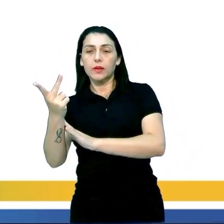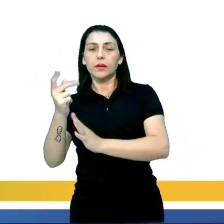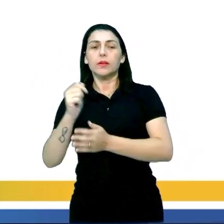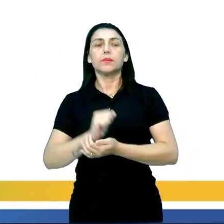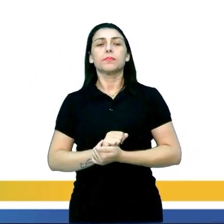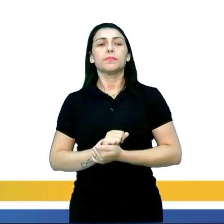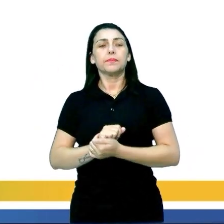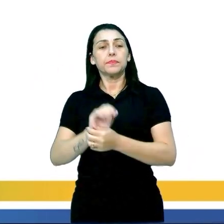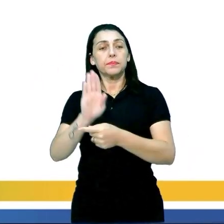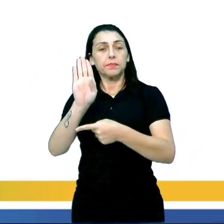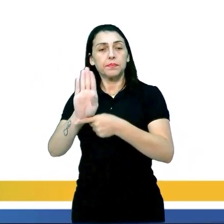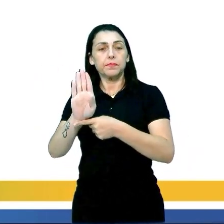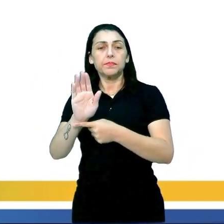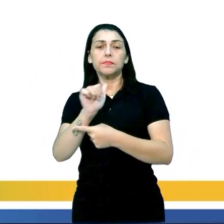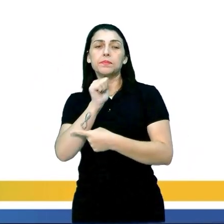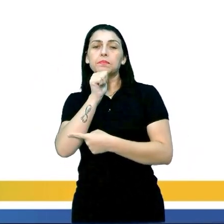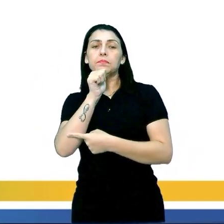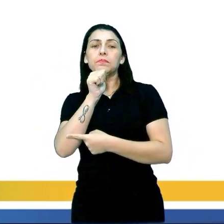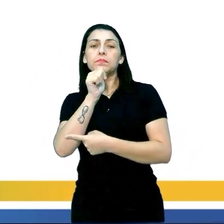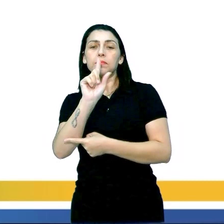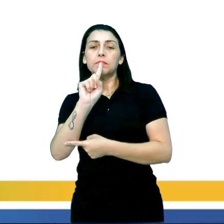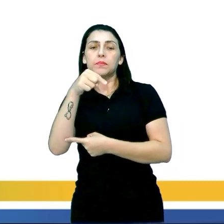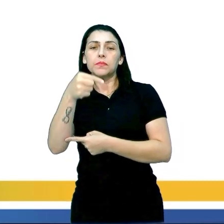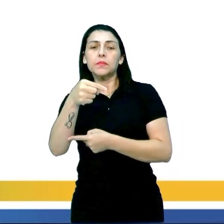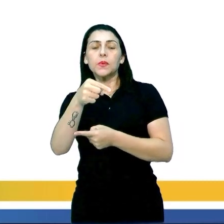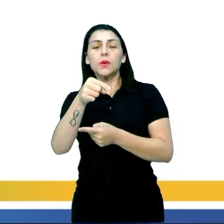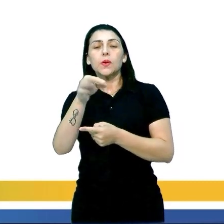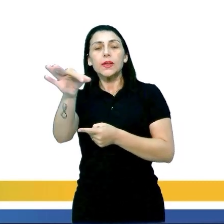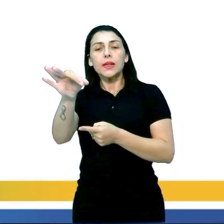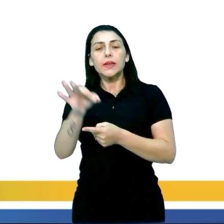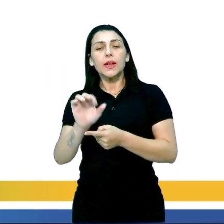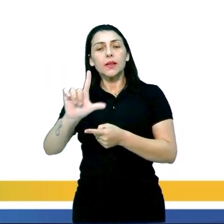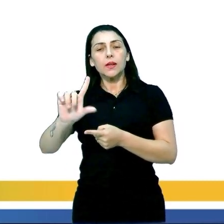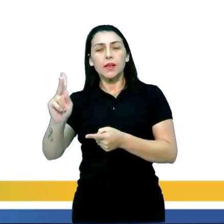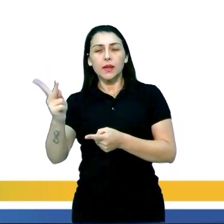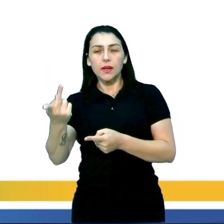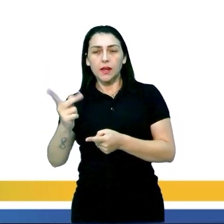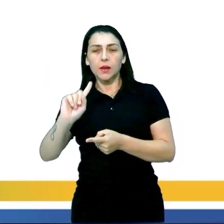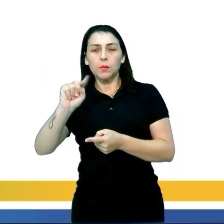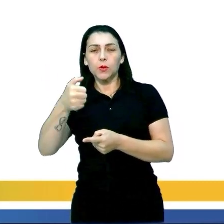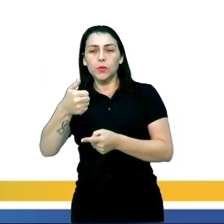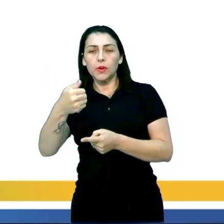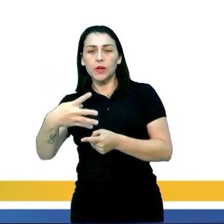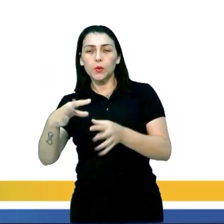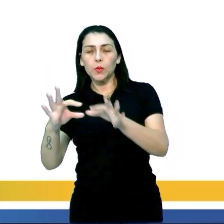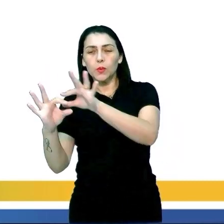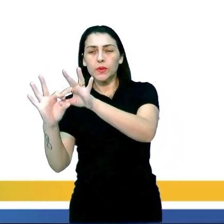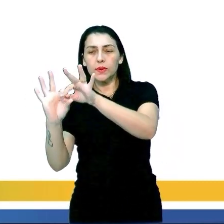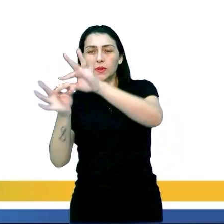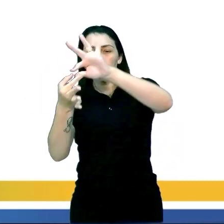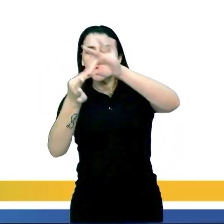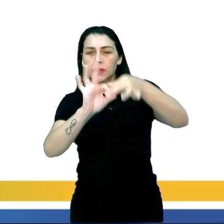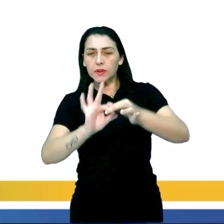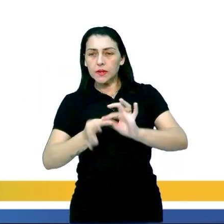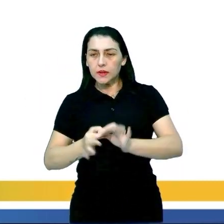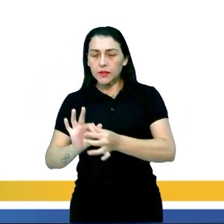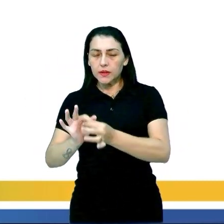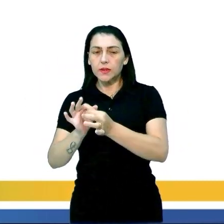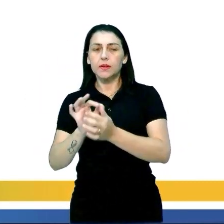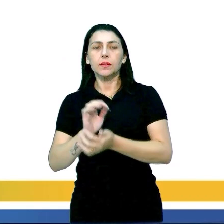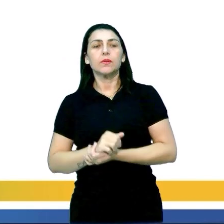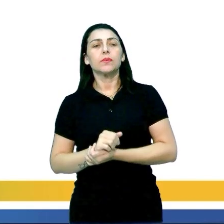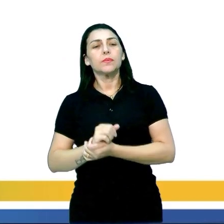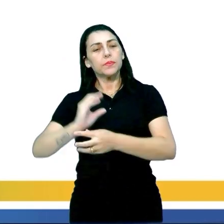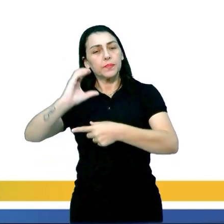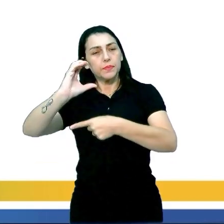concentração do LH Alternativa B, a menstruação após a queda da taxa de LH após